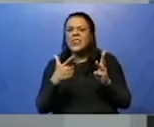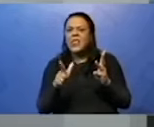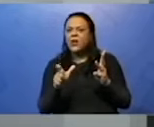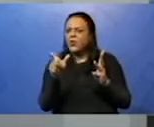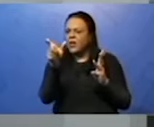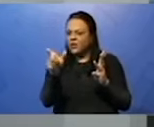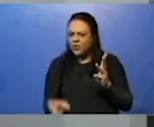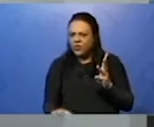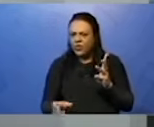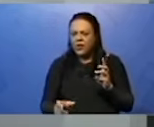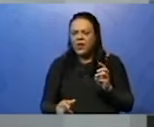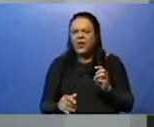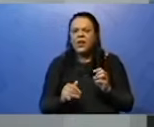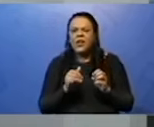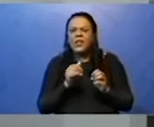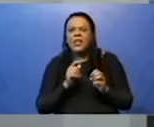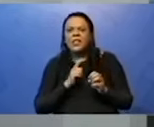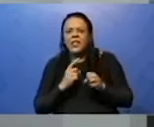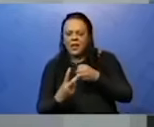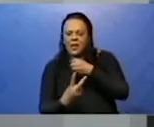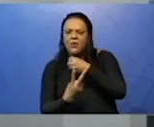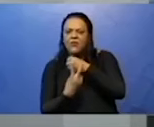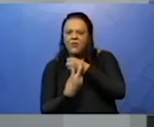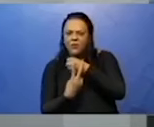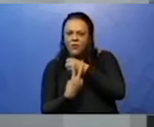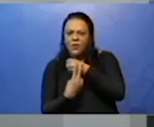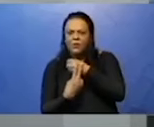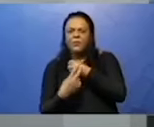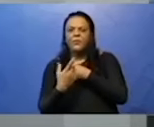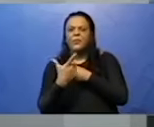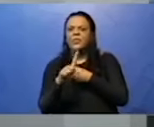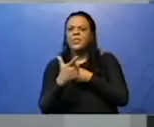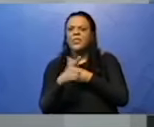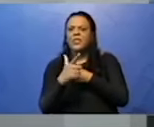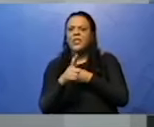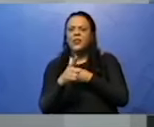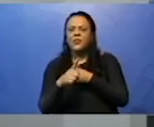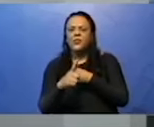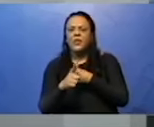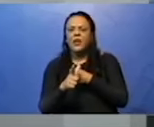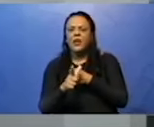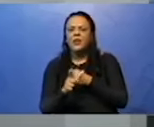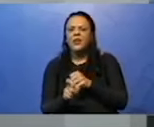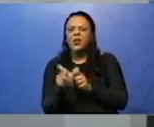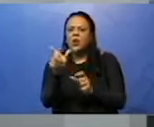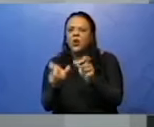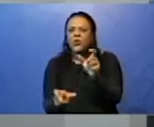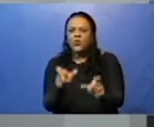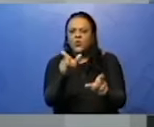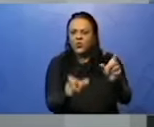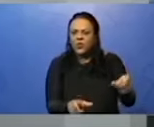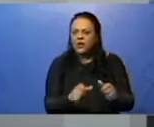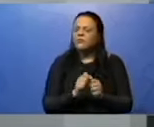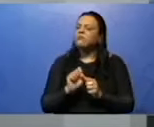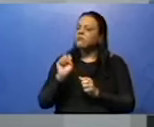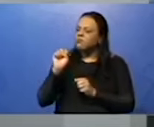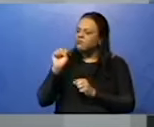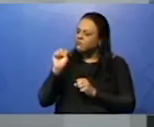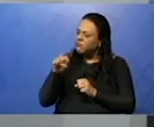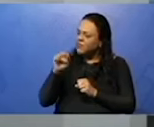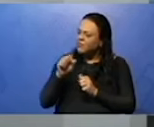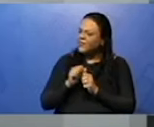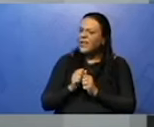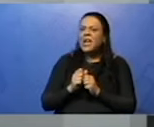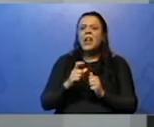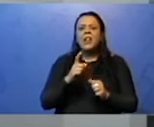Existem verbos, então, que eu não terei sujeito? Sim. Se vocês me perguntarem, a resposta é sim. Alguns verbos